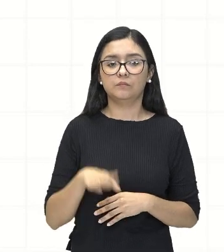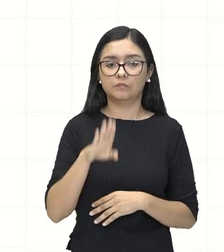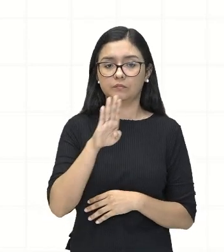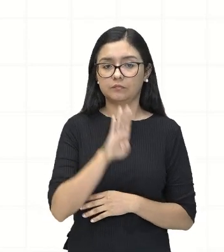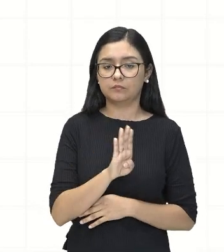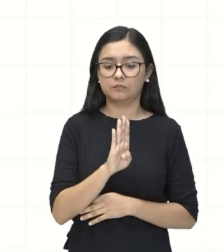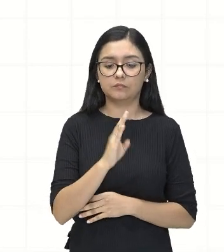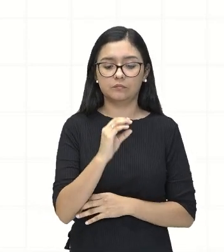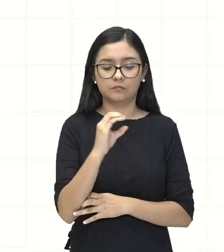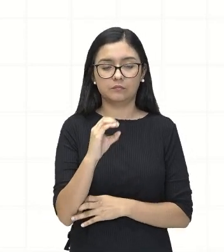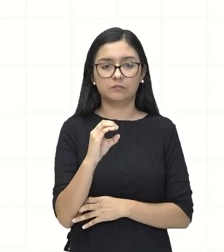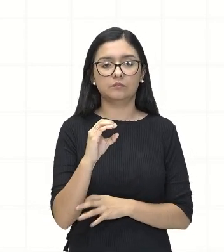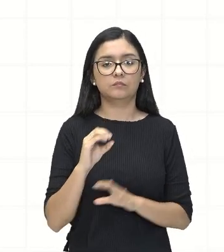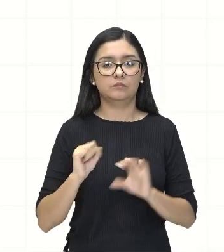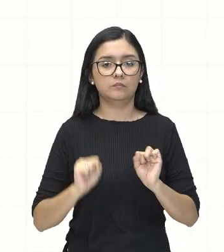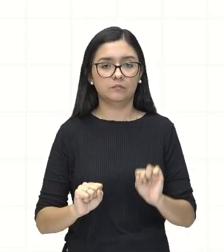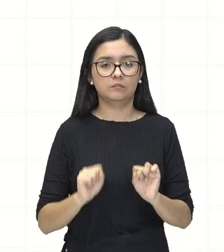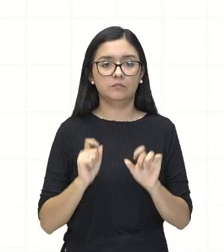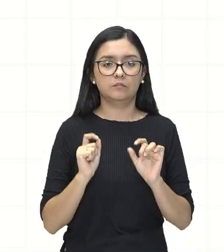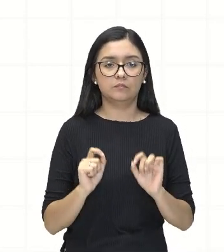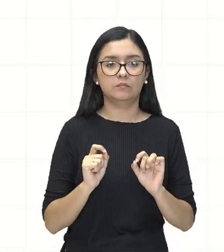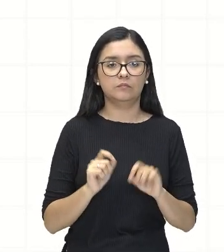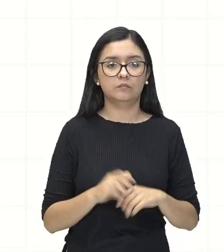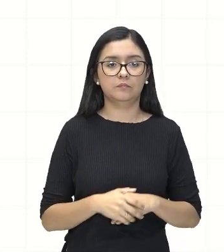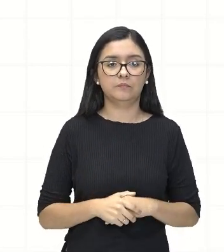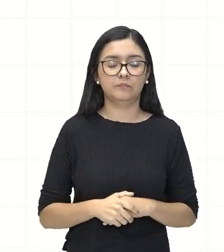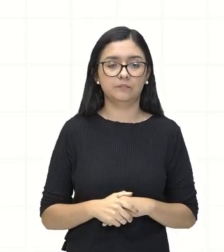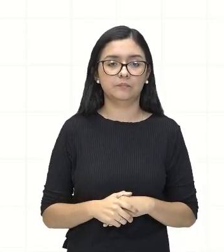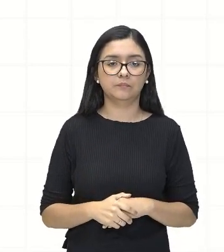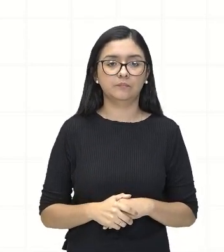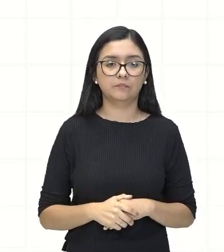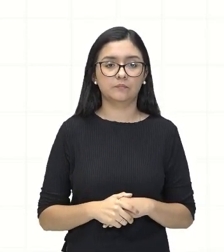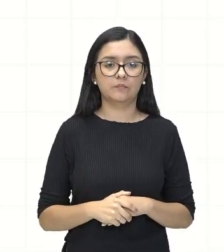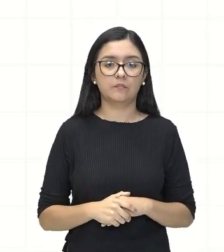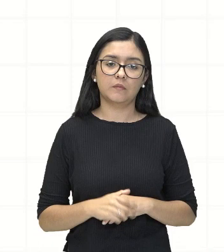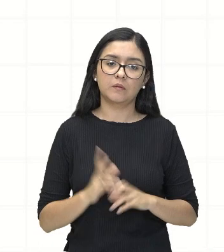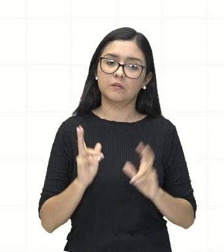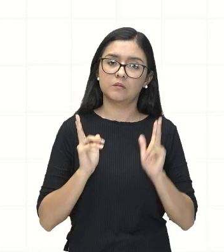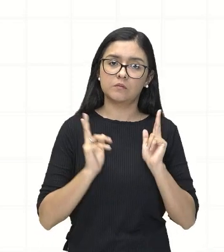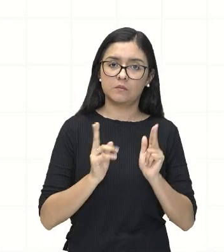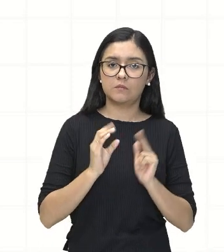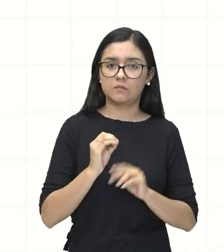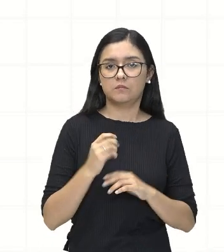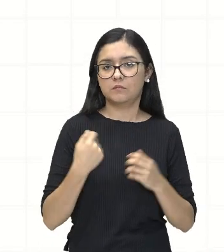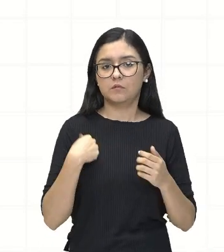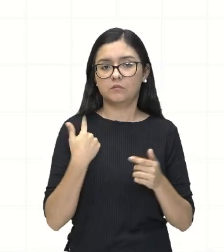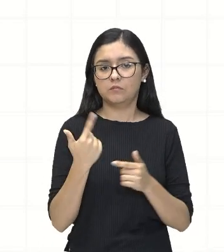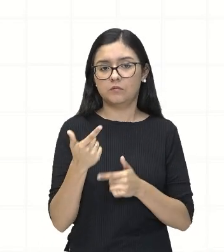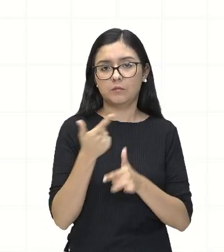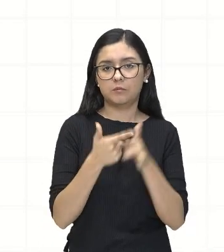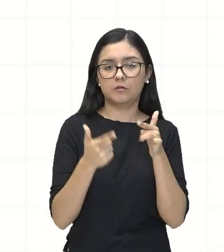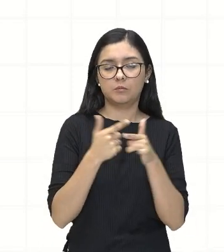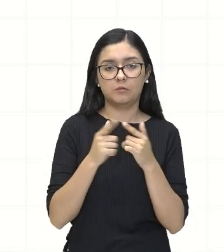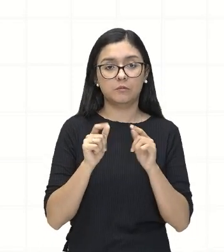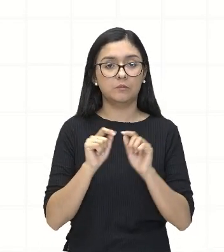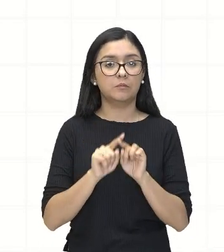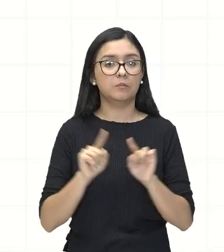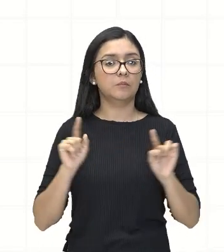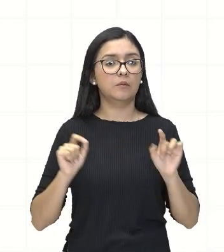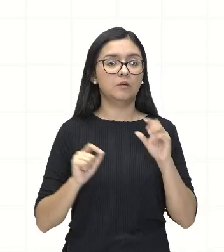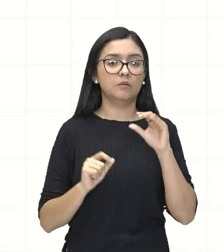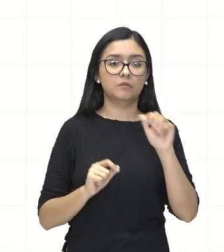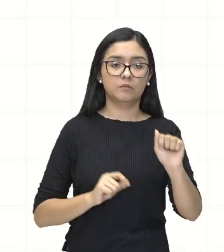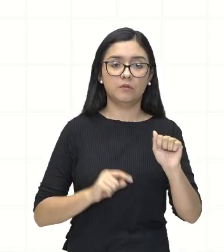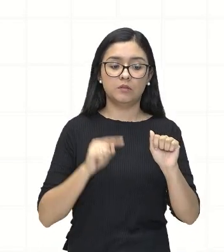C podem, tá, ser igual a zero. Não tem problema. mais o A, nós vimos aí que se